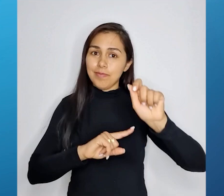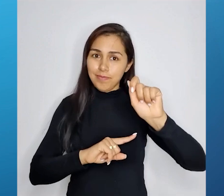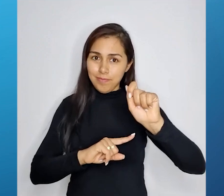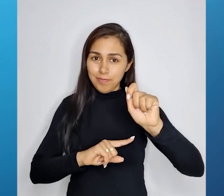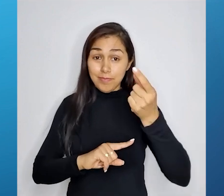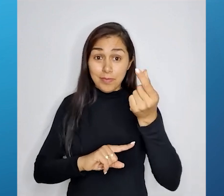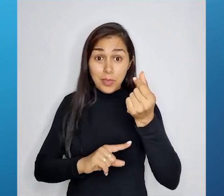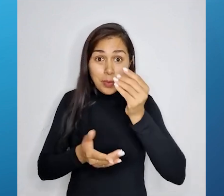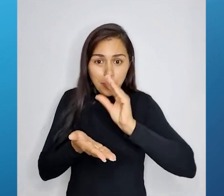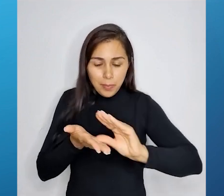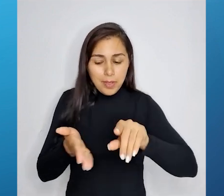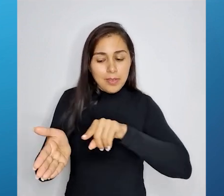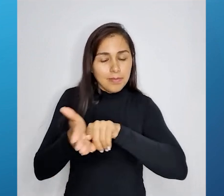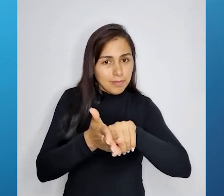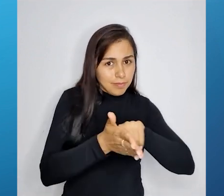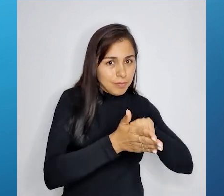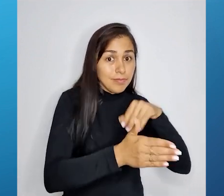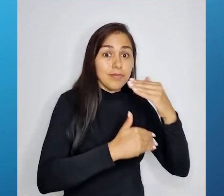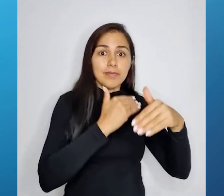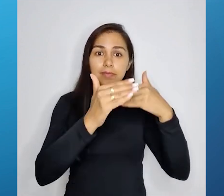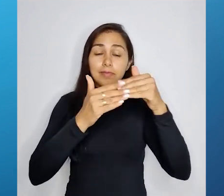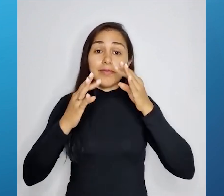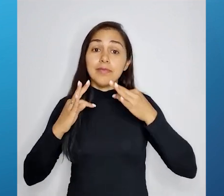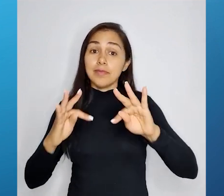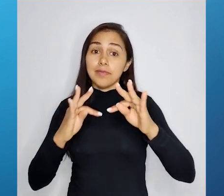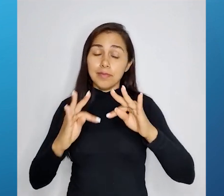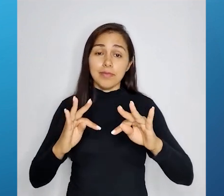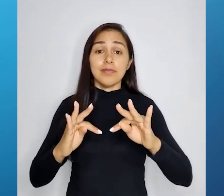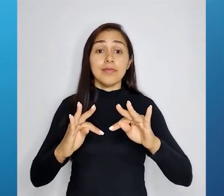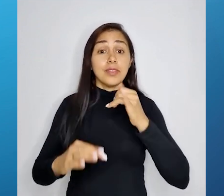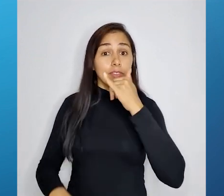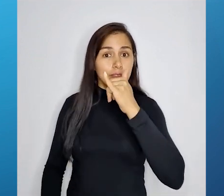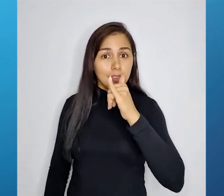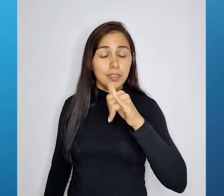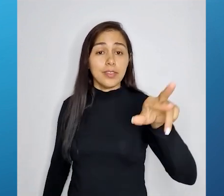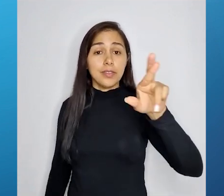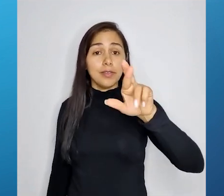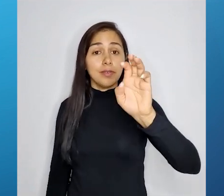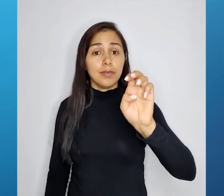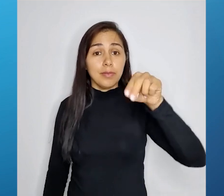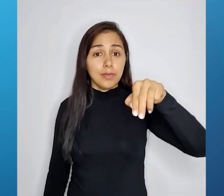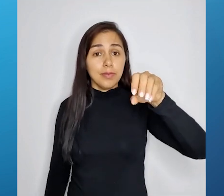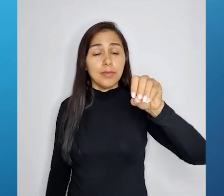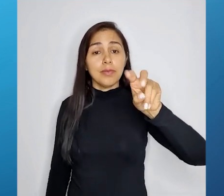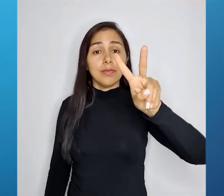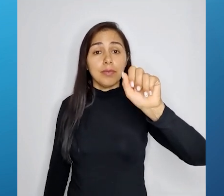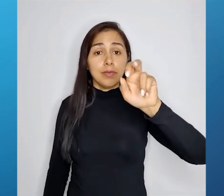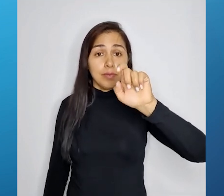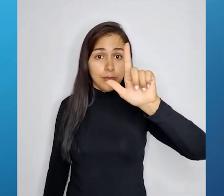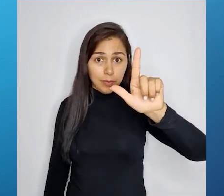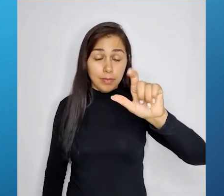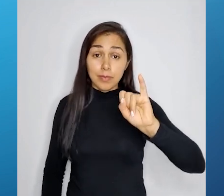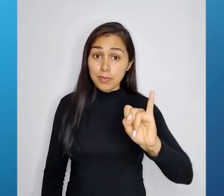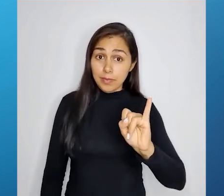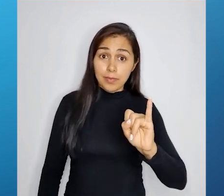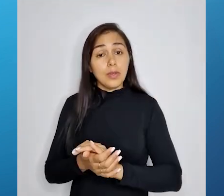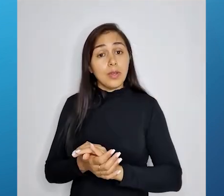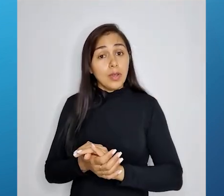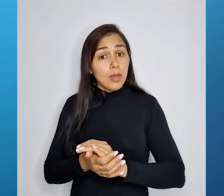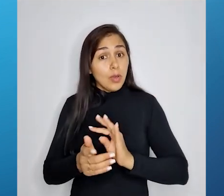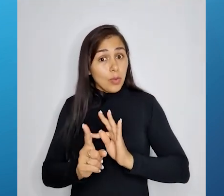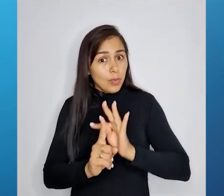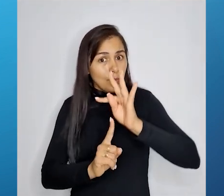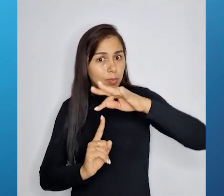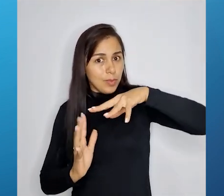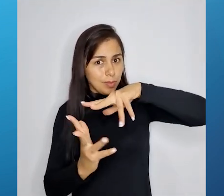Investindo em pesquisa e desenvolvimento de tecnologias de energia renovável? Aqui é muito importante, né? Se um dos indicadores do gás do efeito estufa